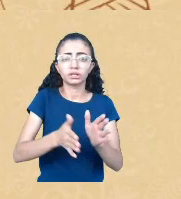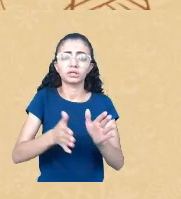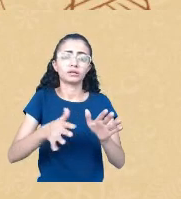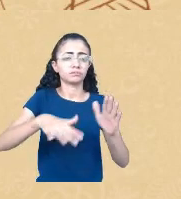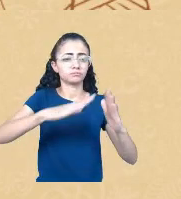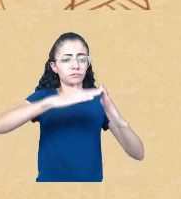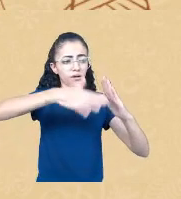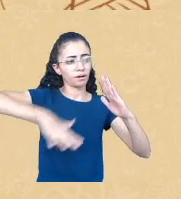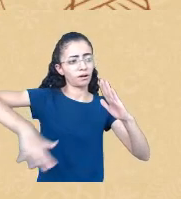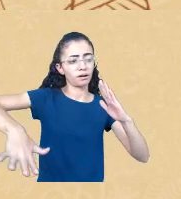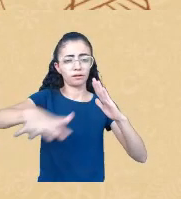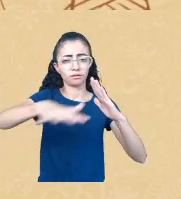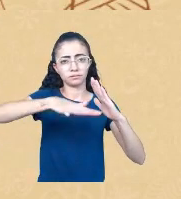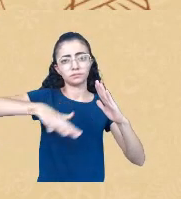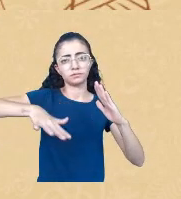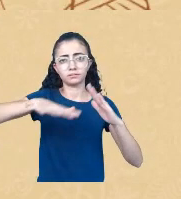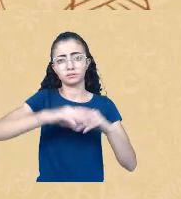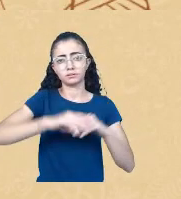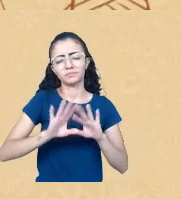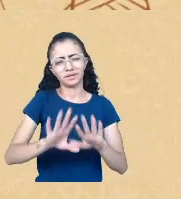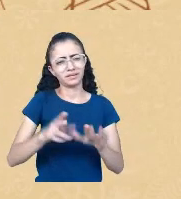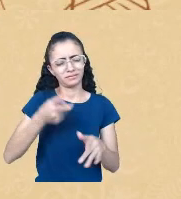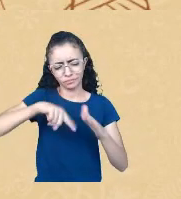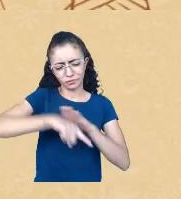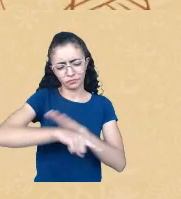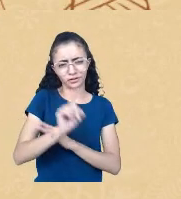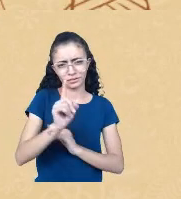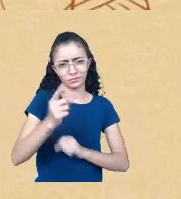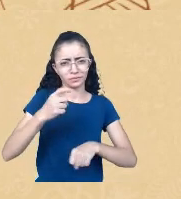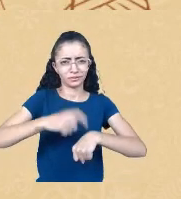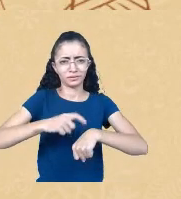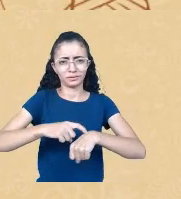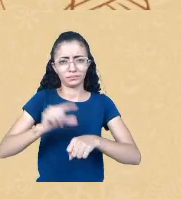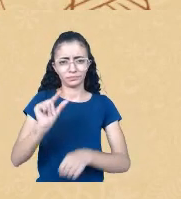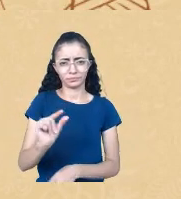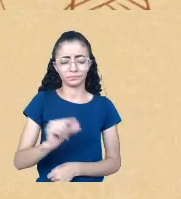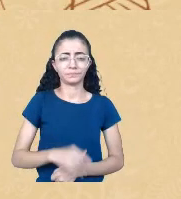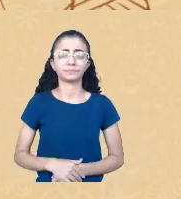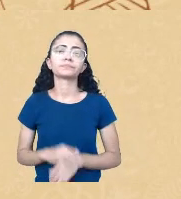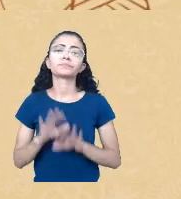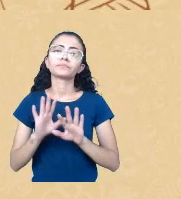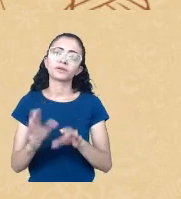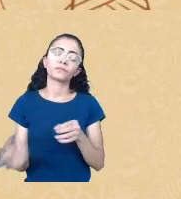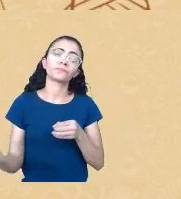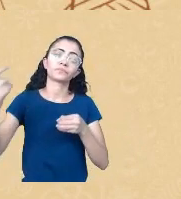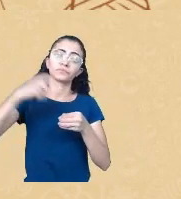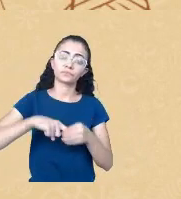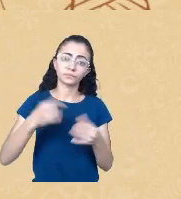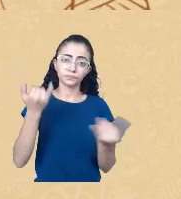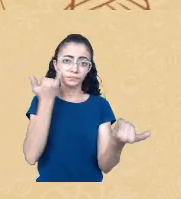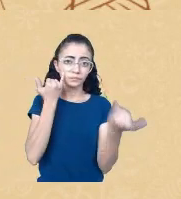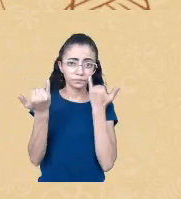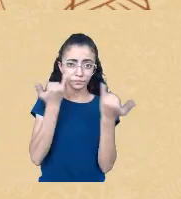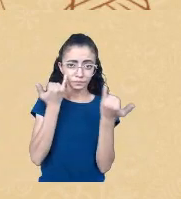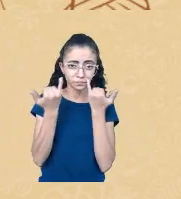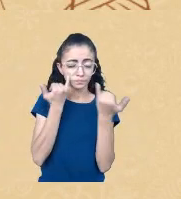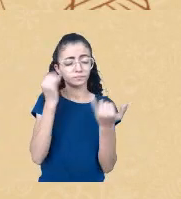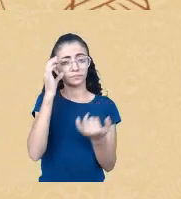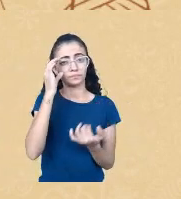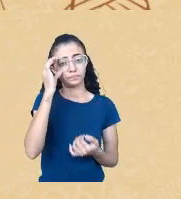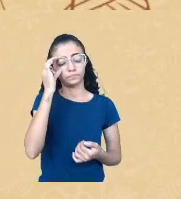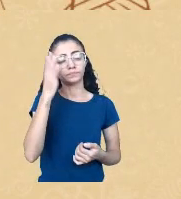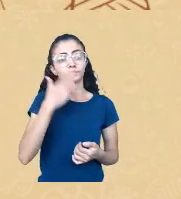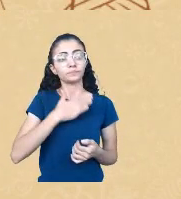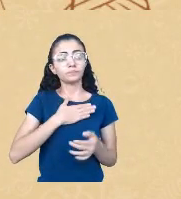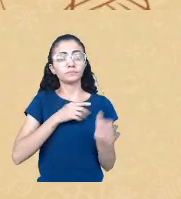acho que também o tempo está indo mas voltando então a esses dados que eu estava falando na minha pesquisa